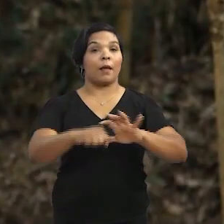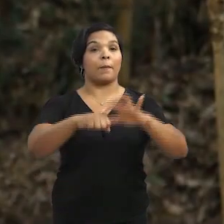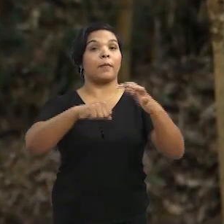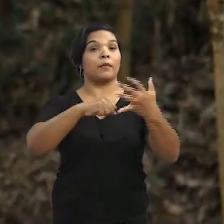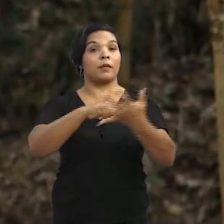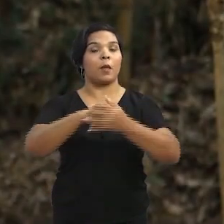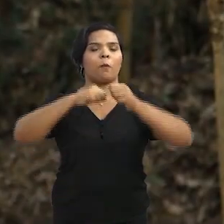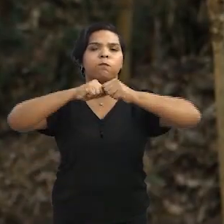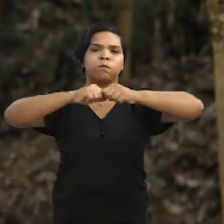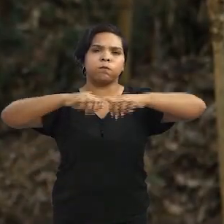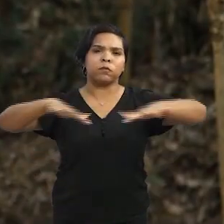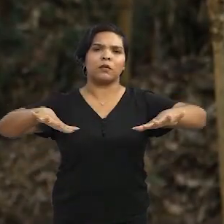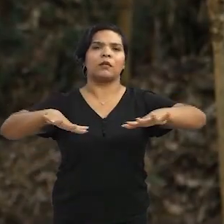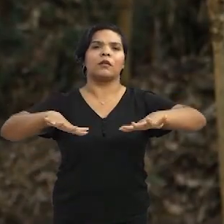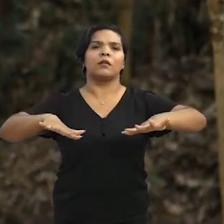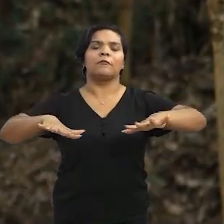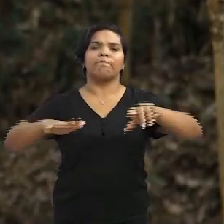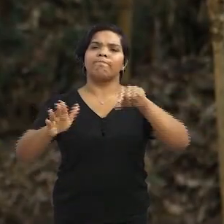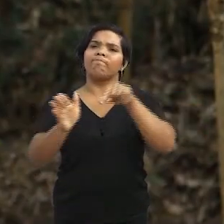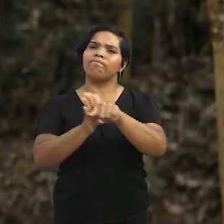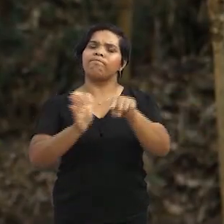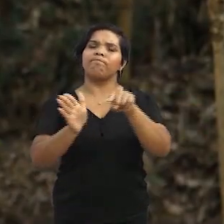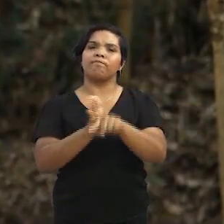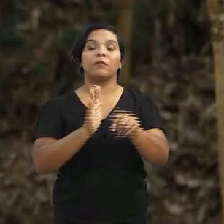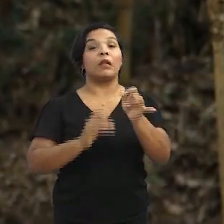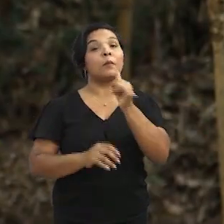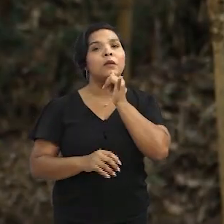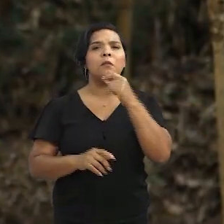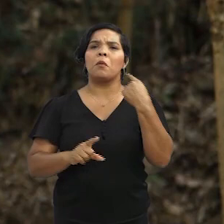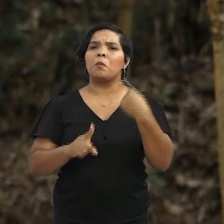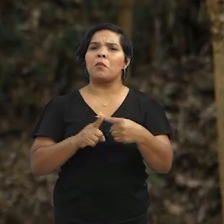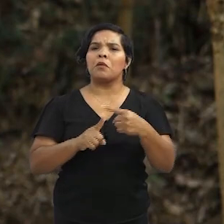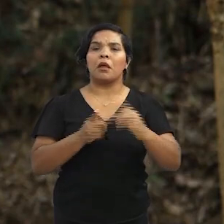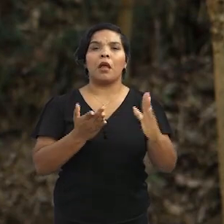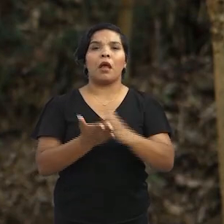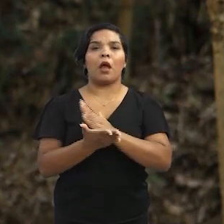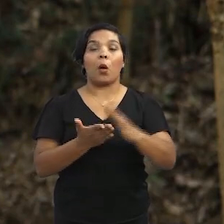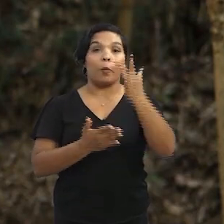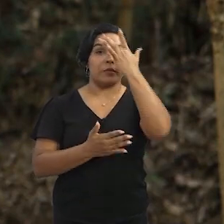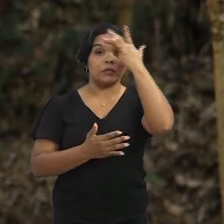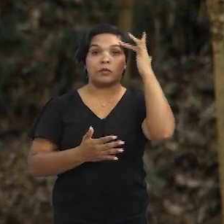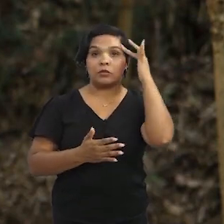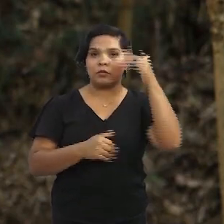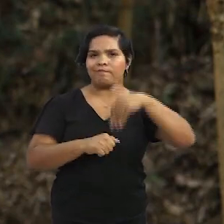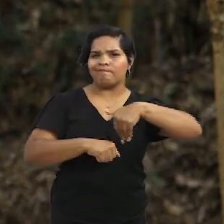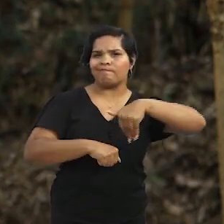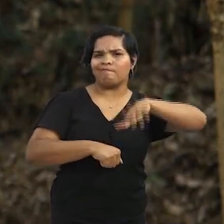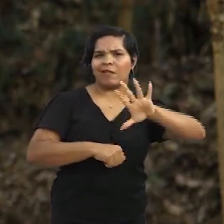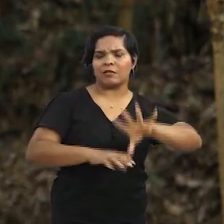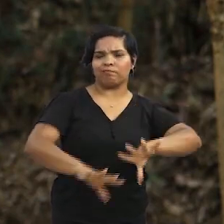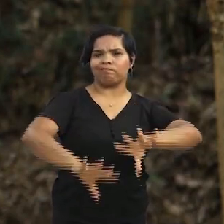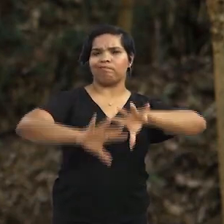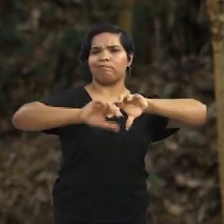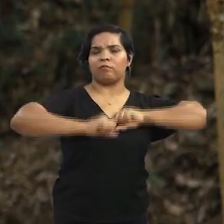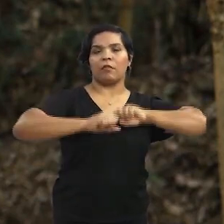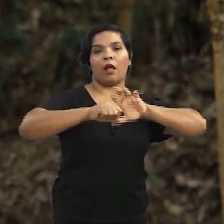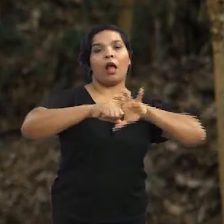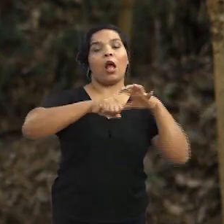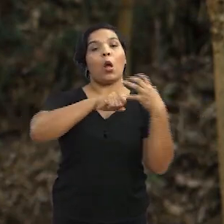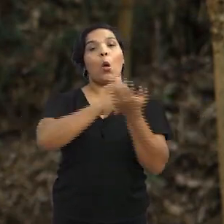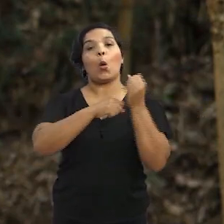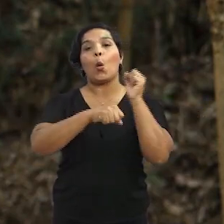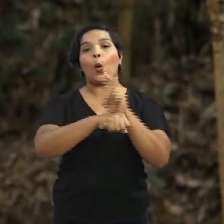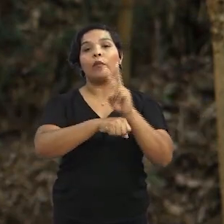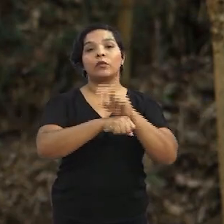A pandemia da Covid-19 ainda faz surgir muitas perguntas. Por exemplo, o porquê de algumas pessoas serem mais suscetíveis ao